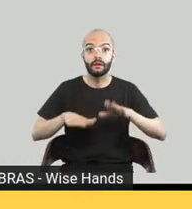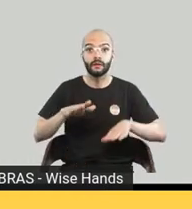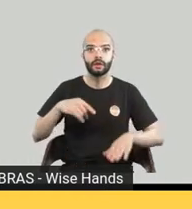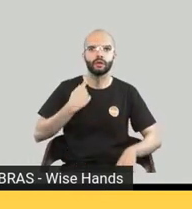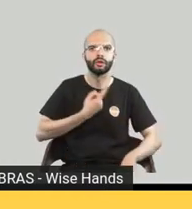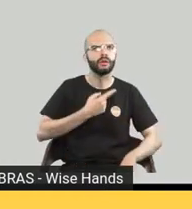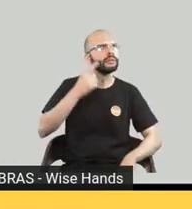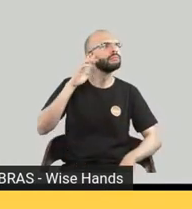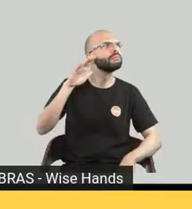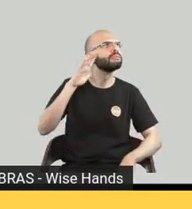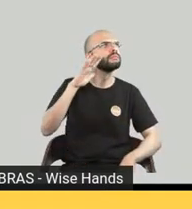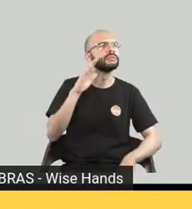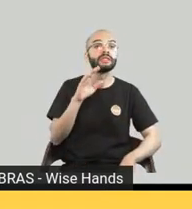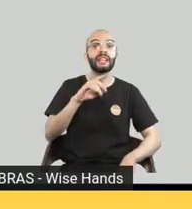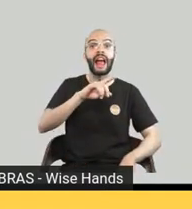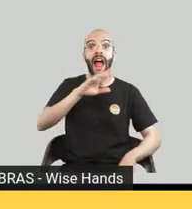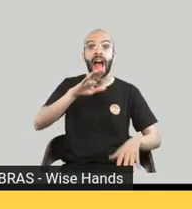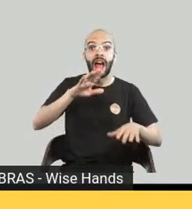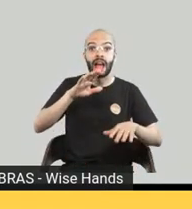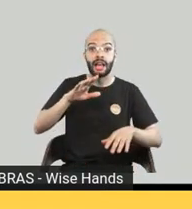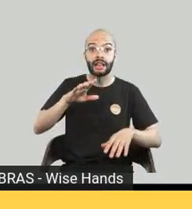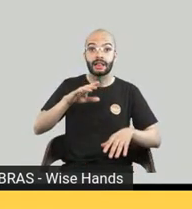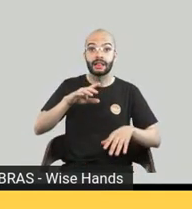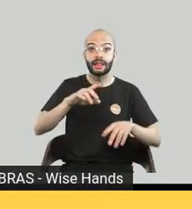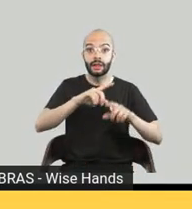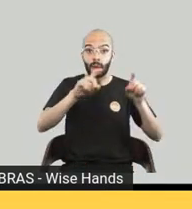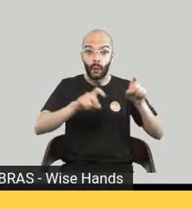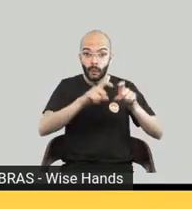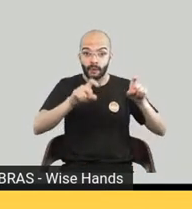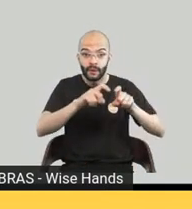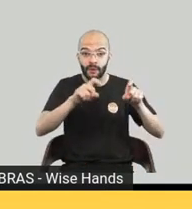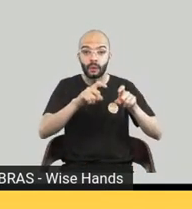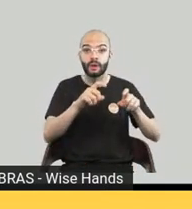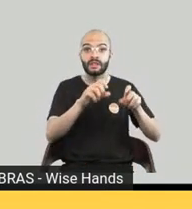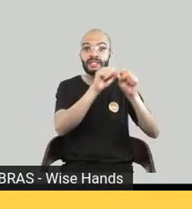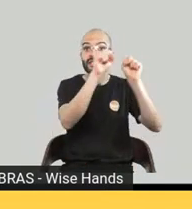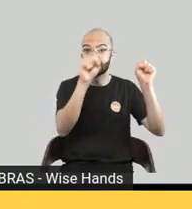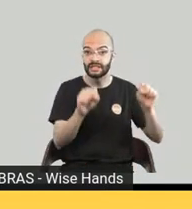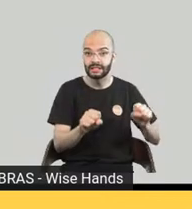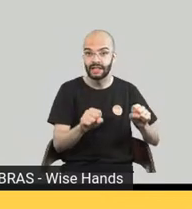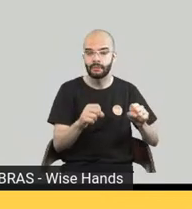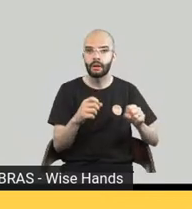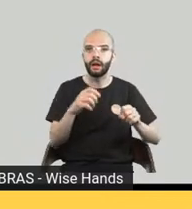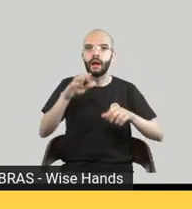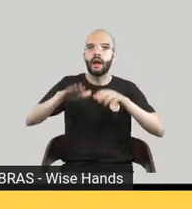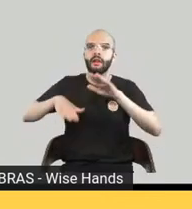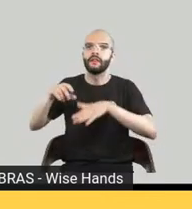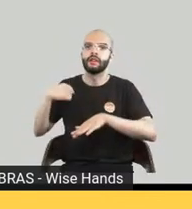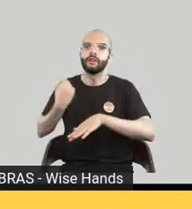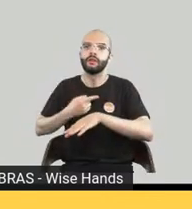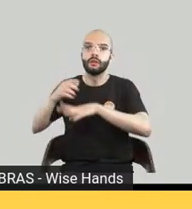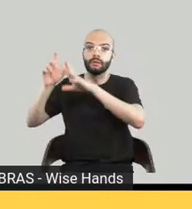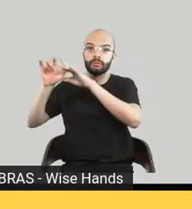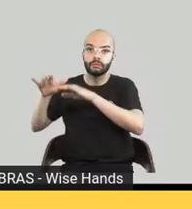nos próximos anos haverá um sistema que você vai jogar o texto e ele mesmo vai conseguir produzir o áudio